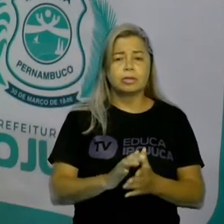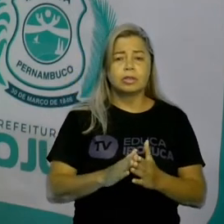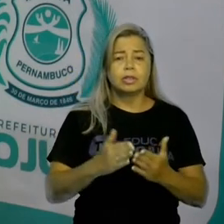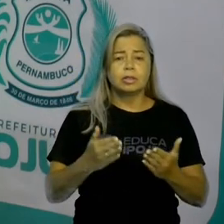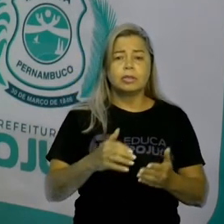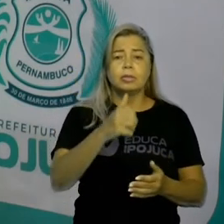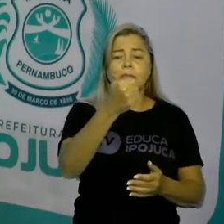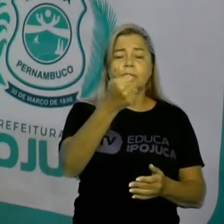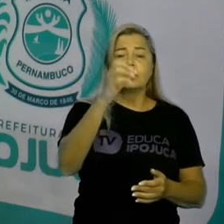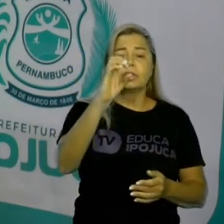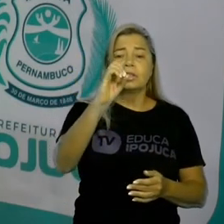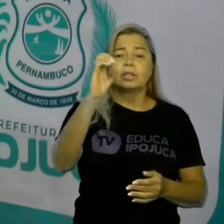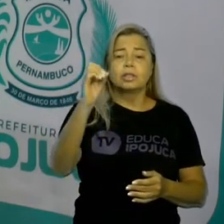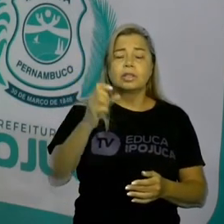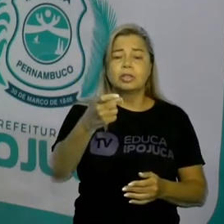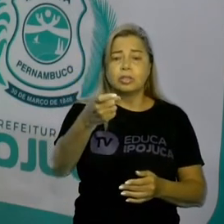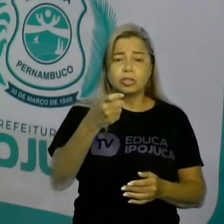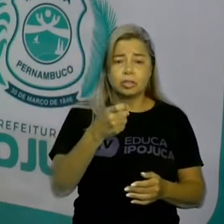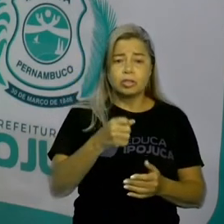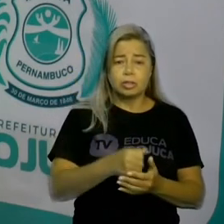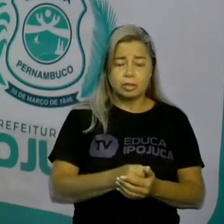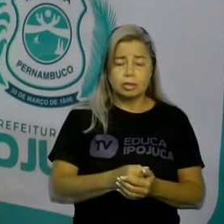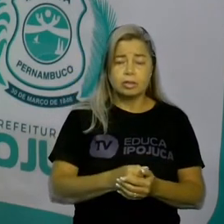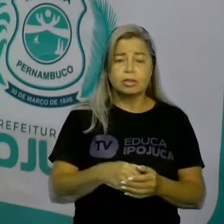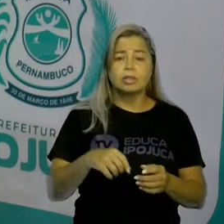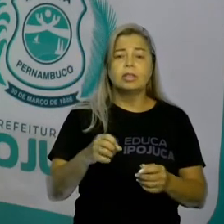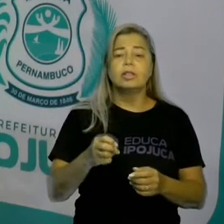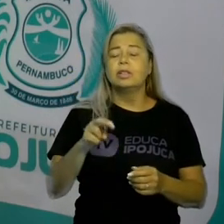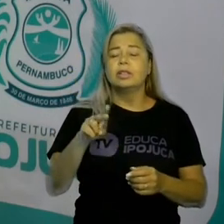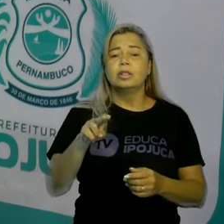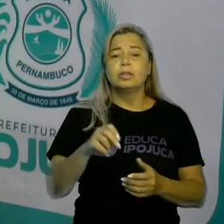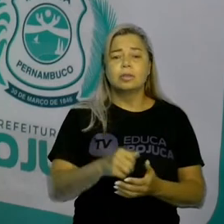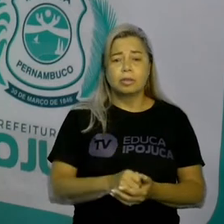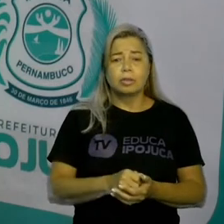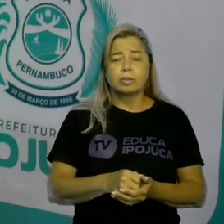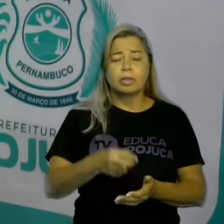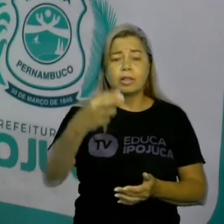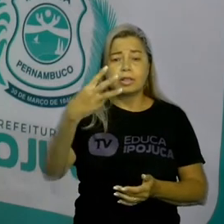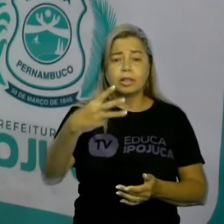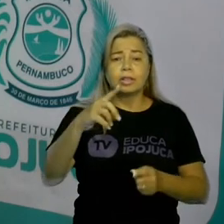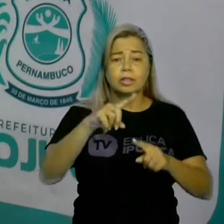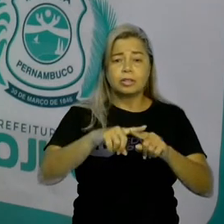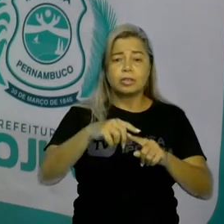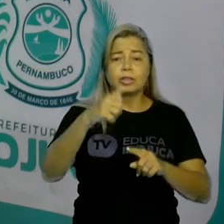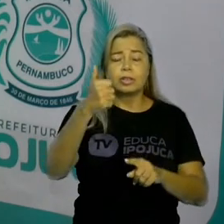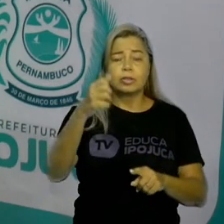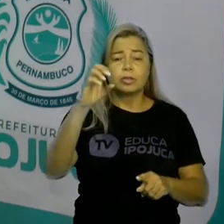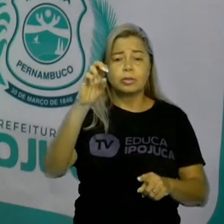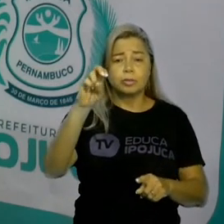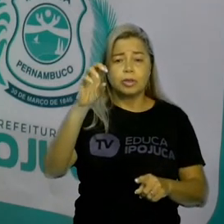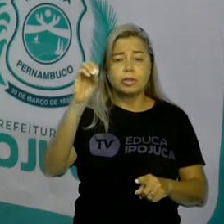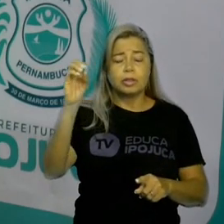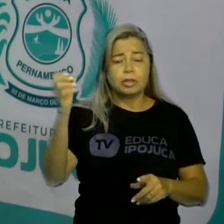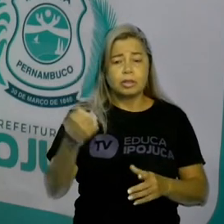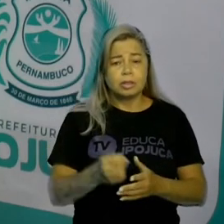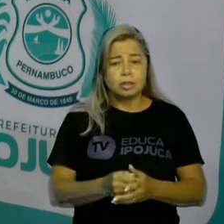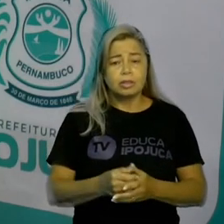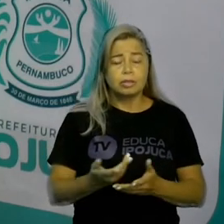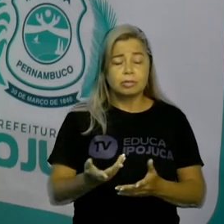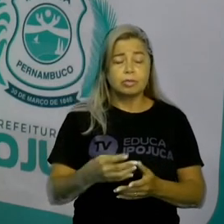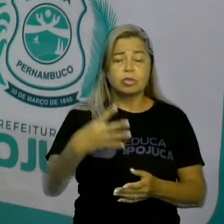é igual a 4.500. E, na verdade, nós queremos descobrir o valor de X.